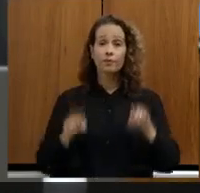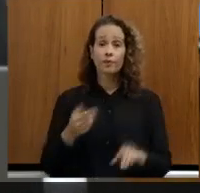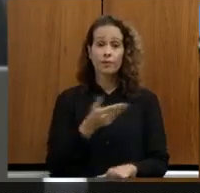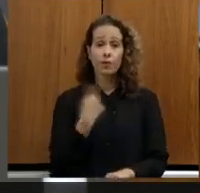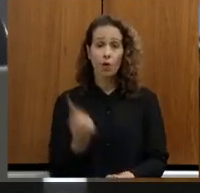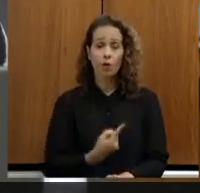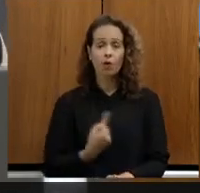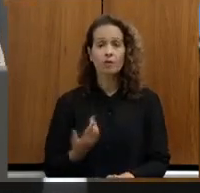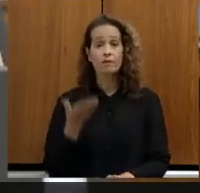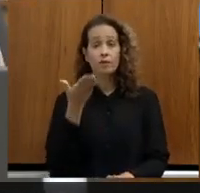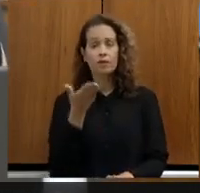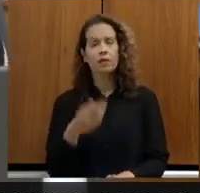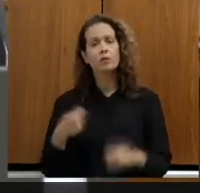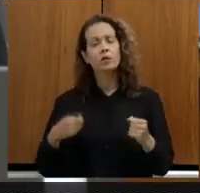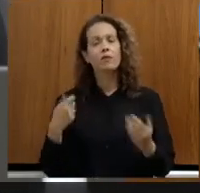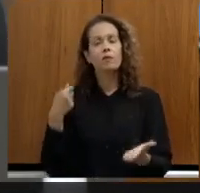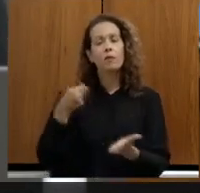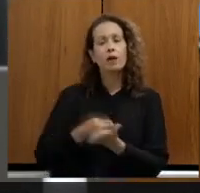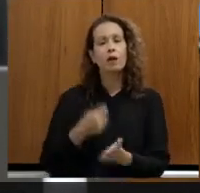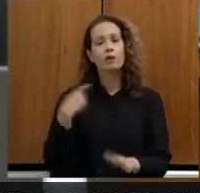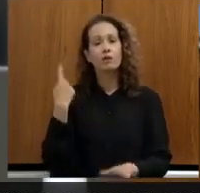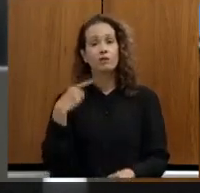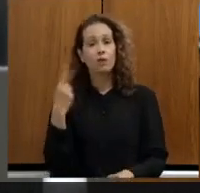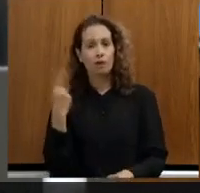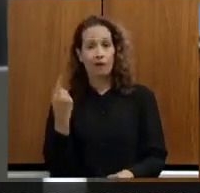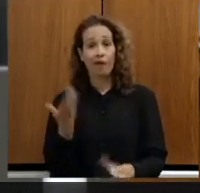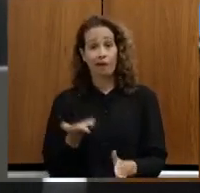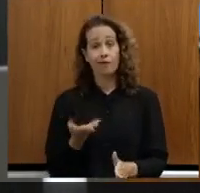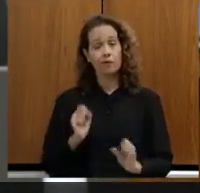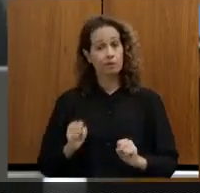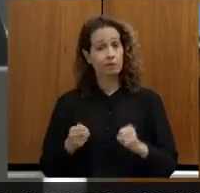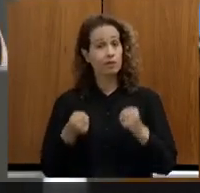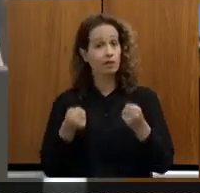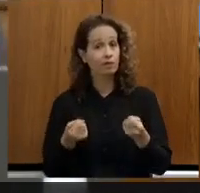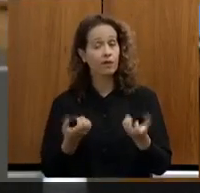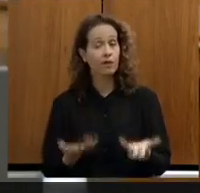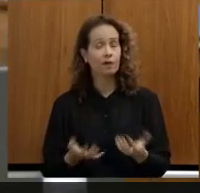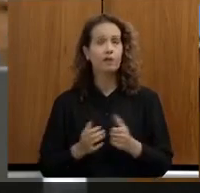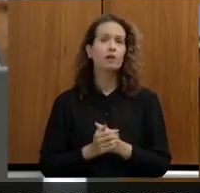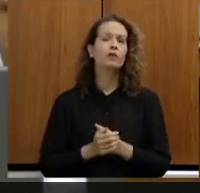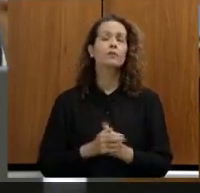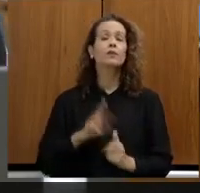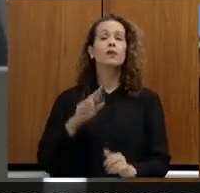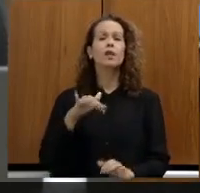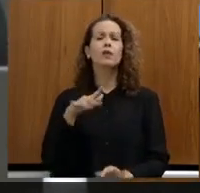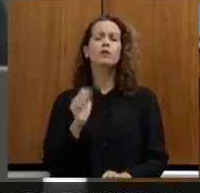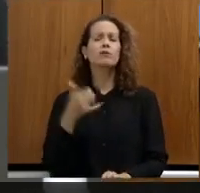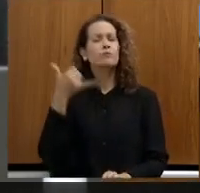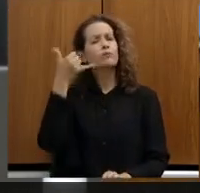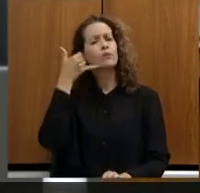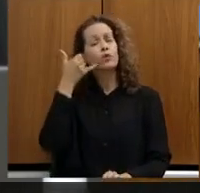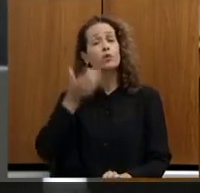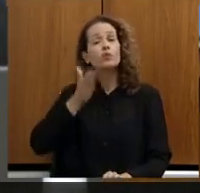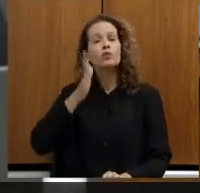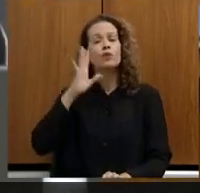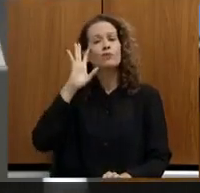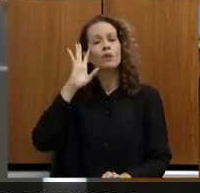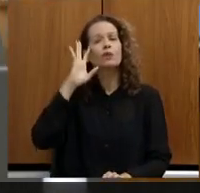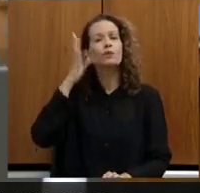precisavam pagar advogado do próprio bolso para se defender a Regina me ligou ela já estava articulando